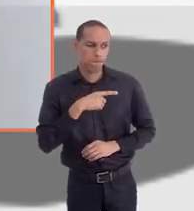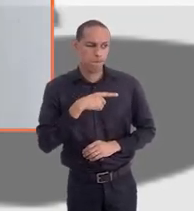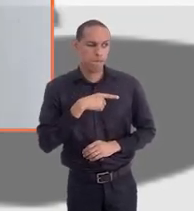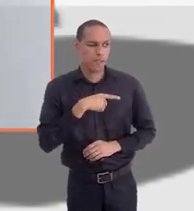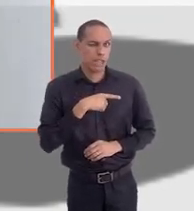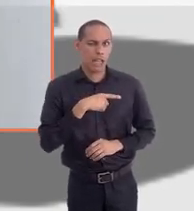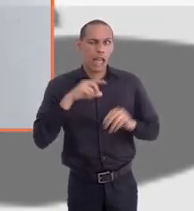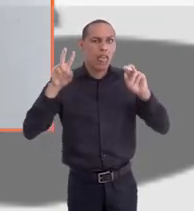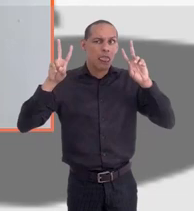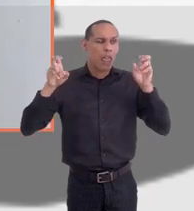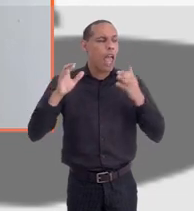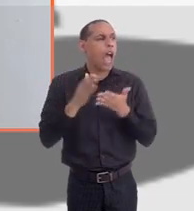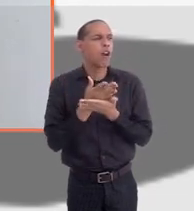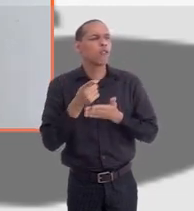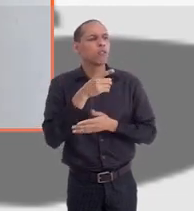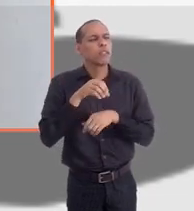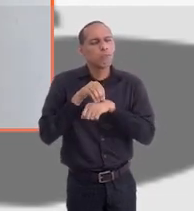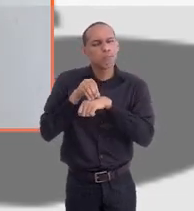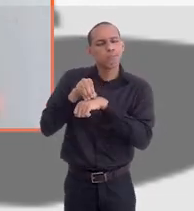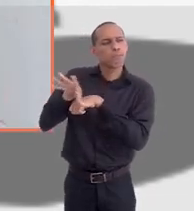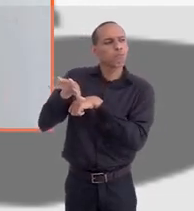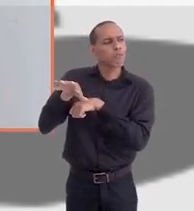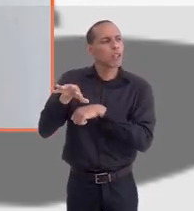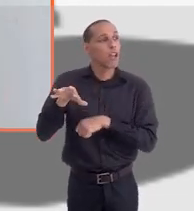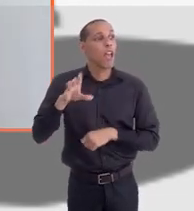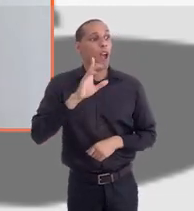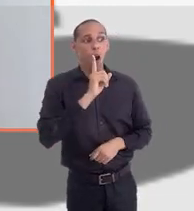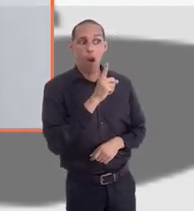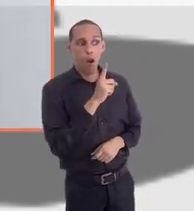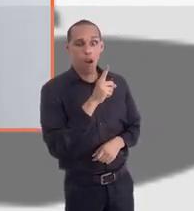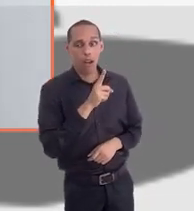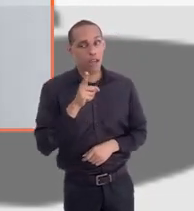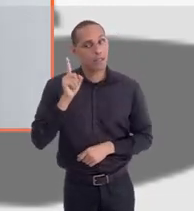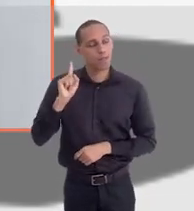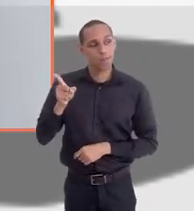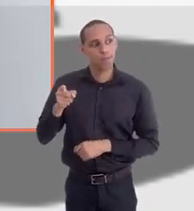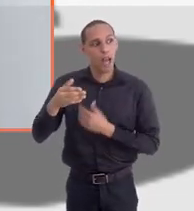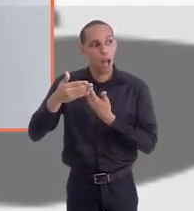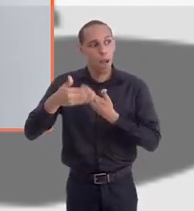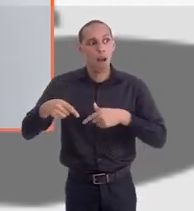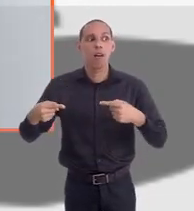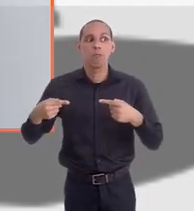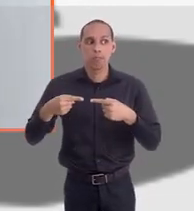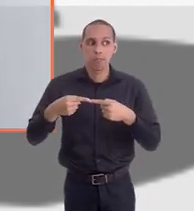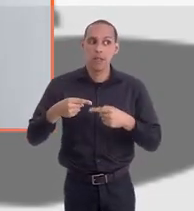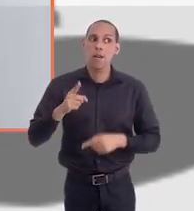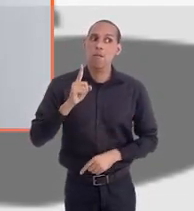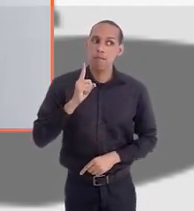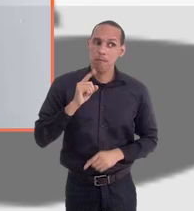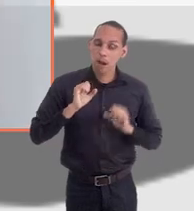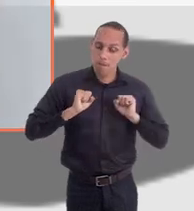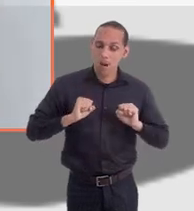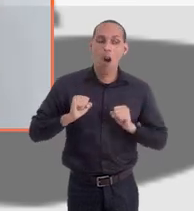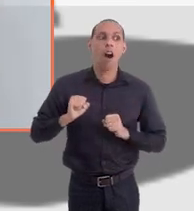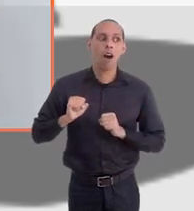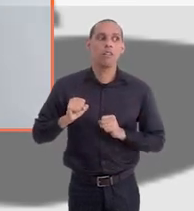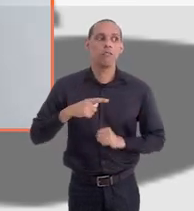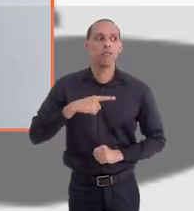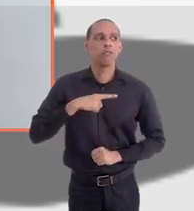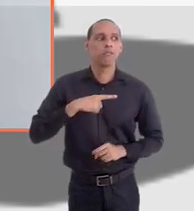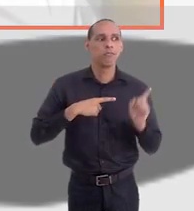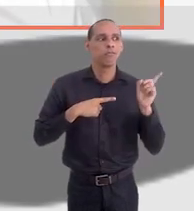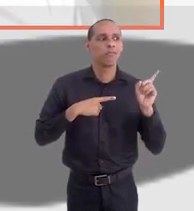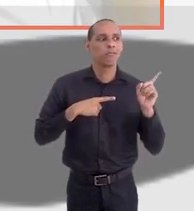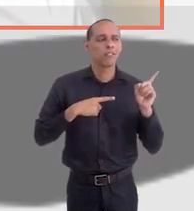tema que você consiga dar, assim, para os candidatos? Ó, isso aqui, nessa prova, quase certo de cair.